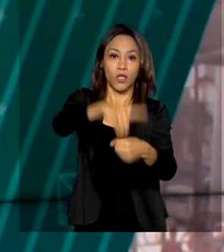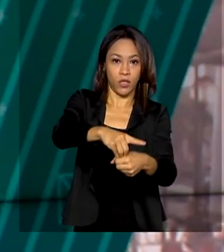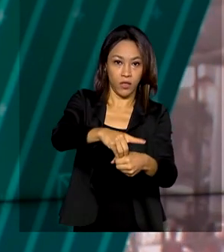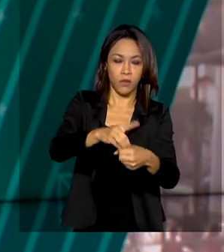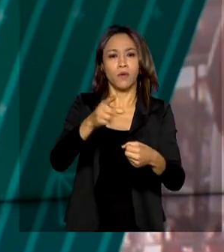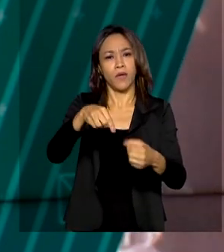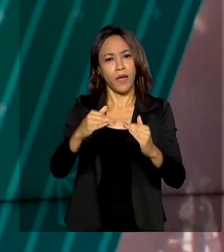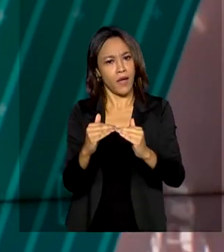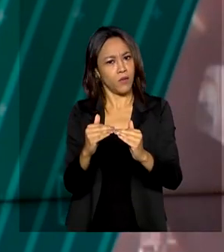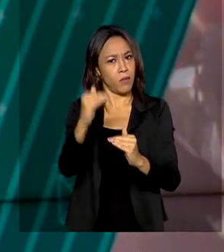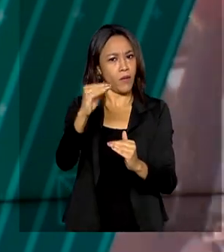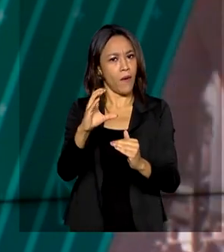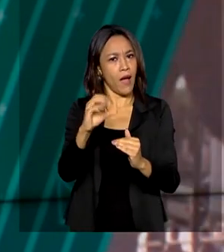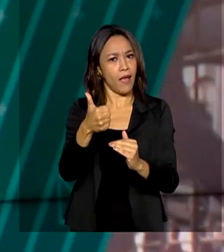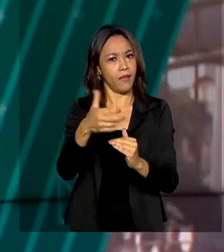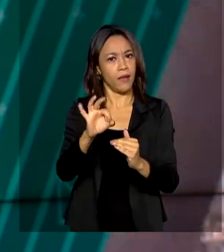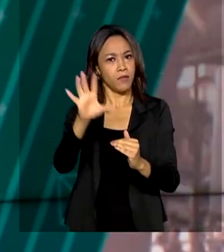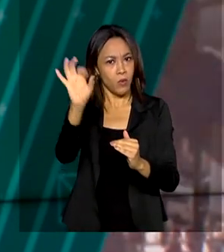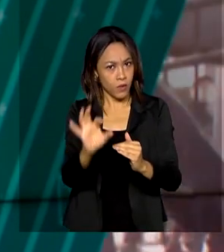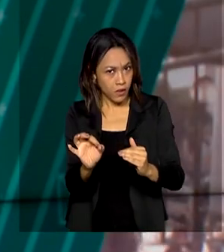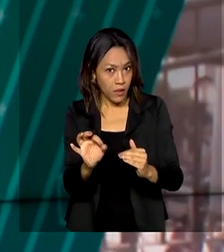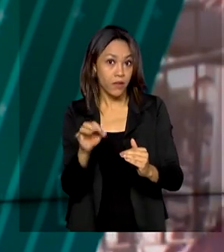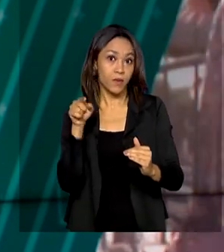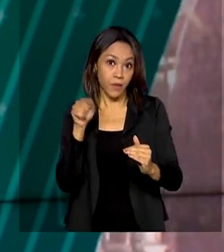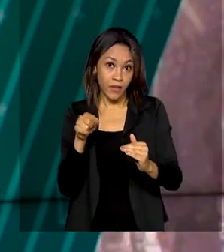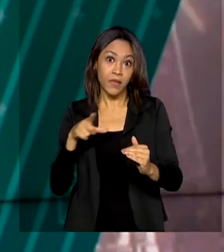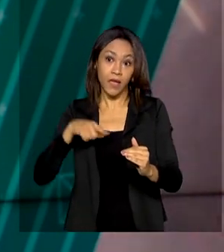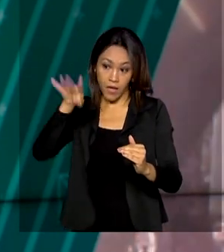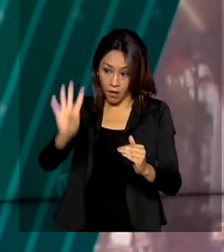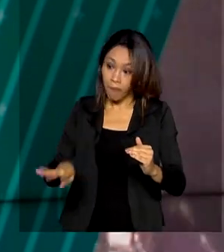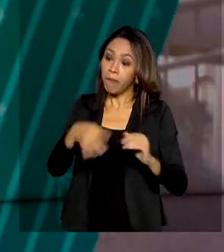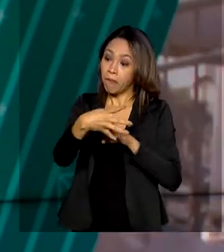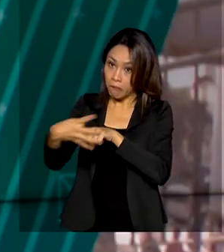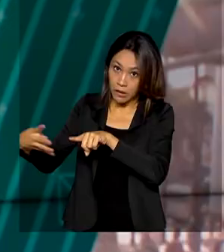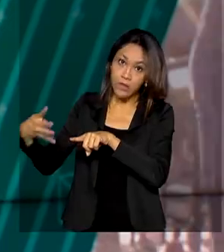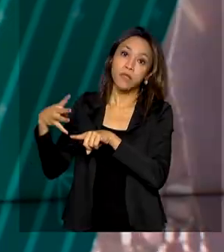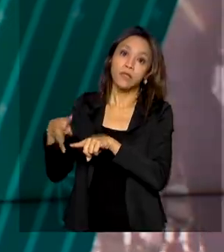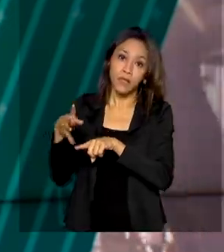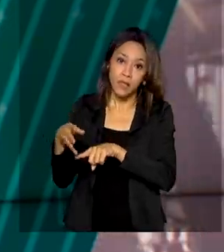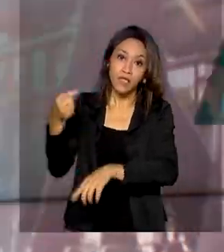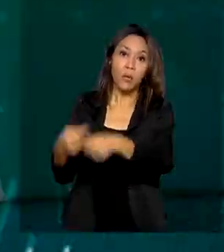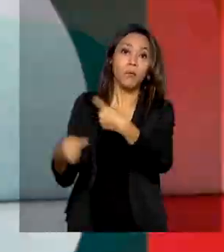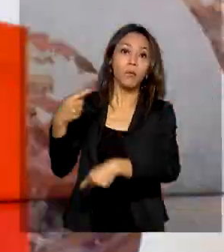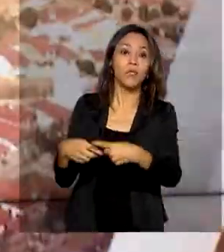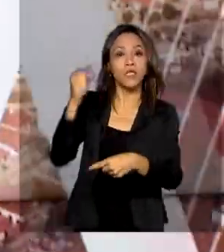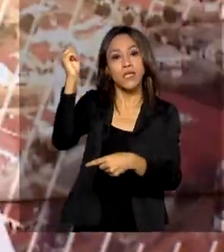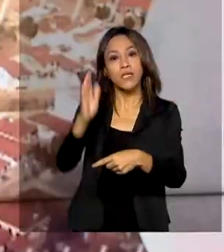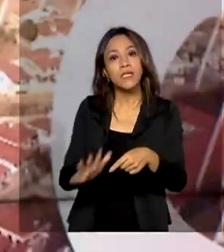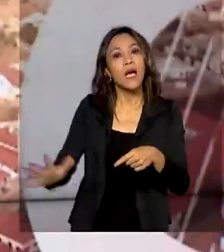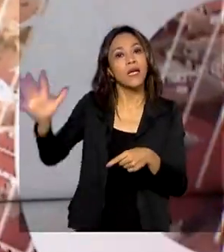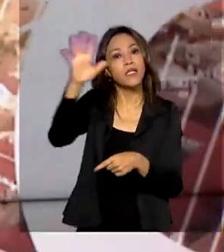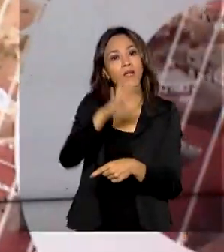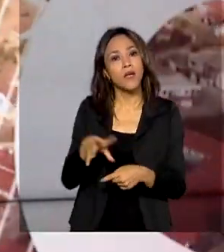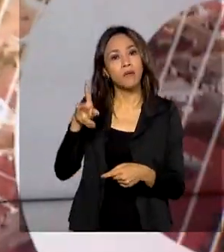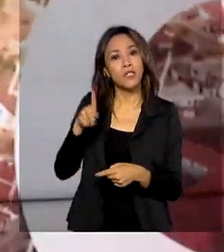10% em relação ao preço considerado na planilha de cálculos da política nacional de pisos mínimos de frete.